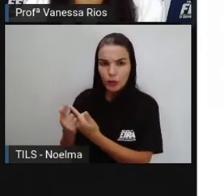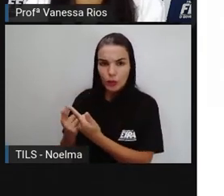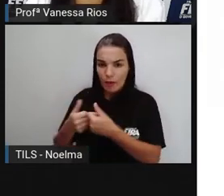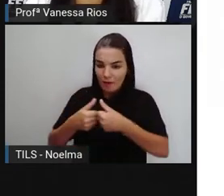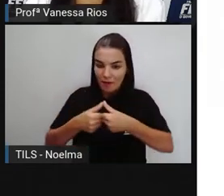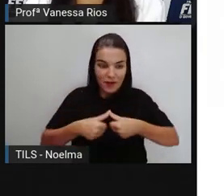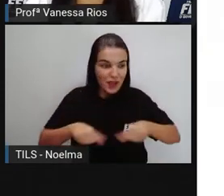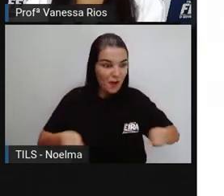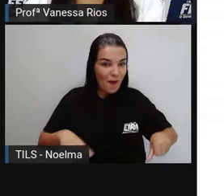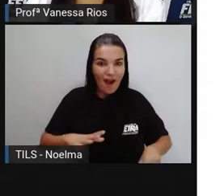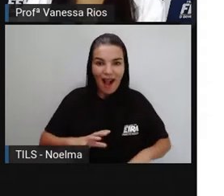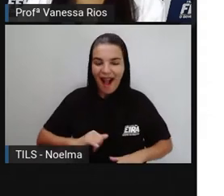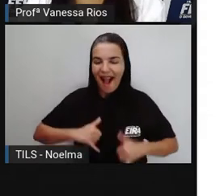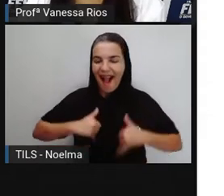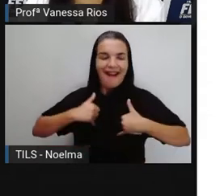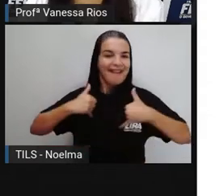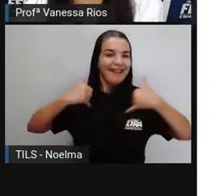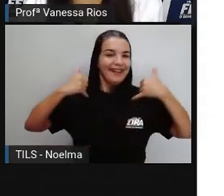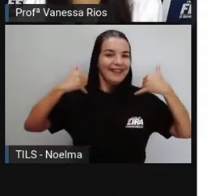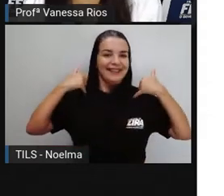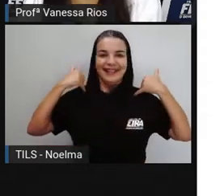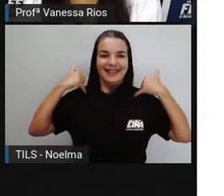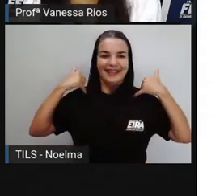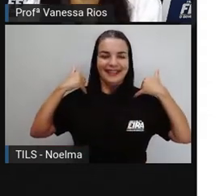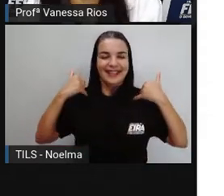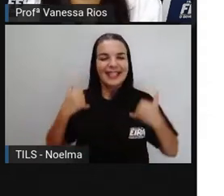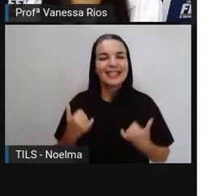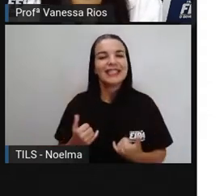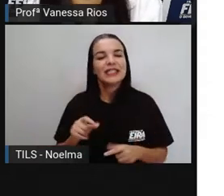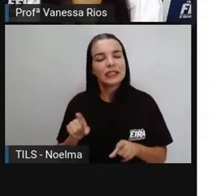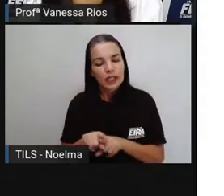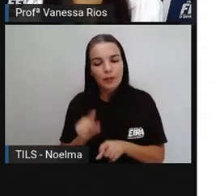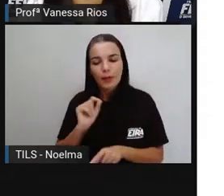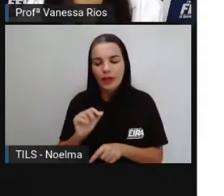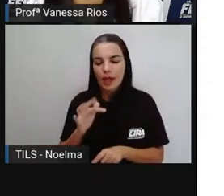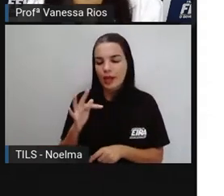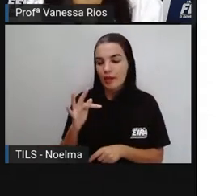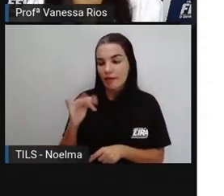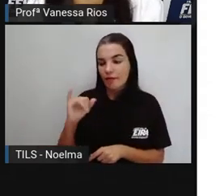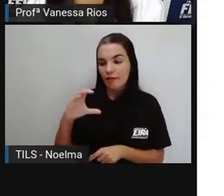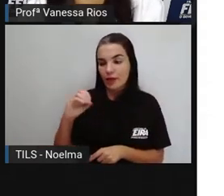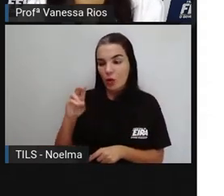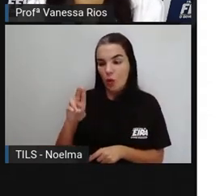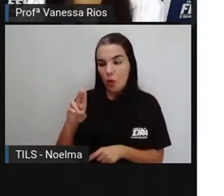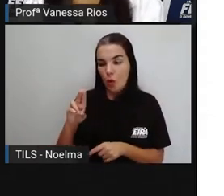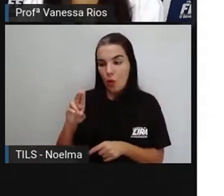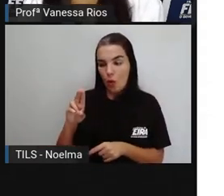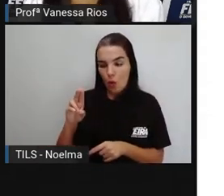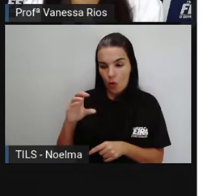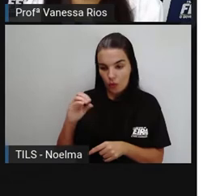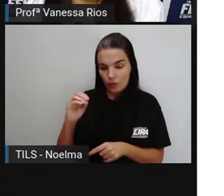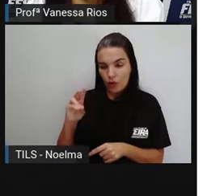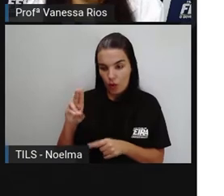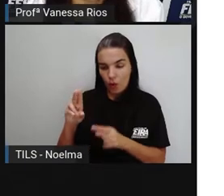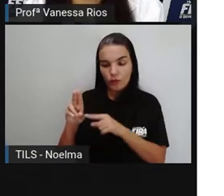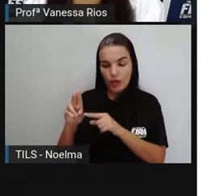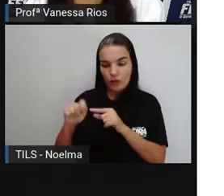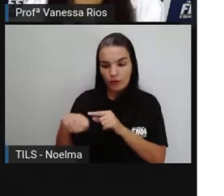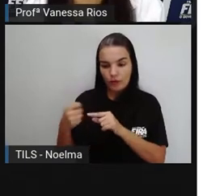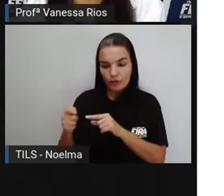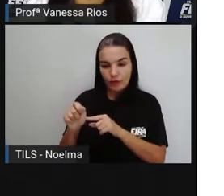orgulhosa. A Pró também destacou o verbo desta frase, que é a palavra ficou.